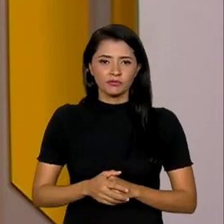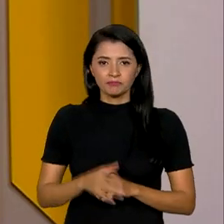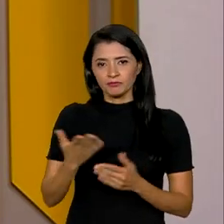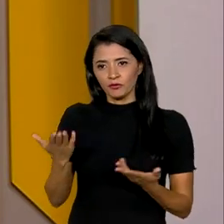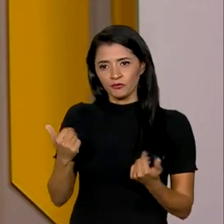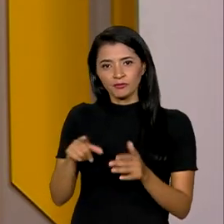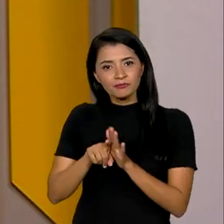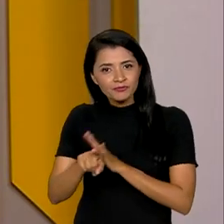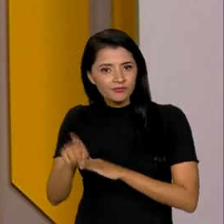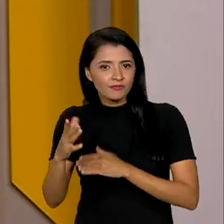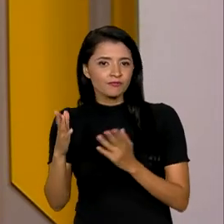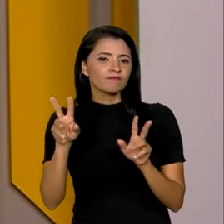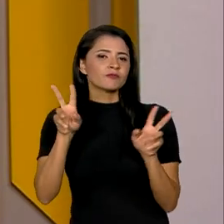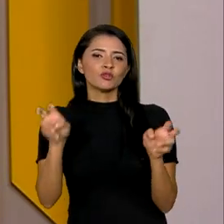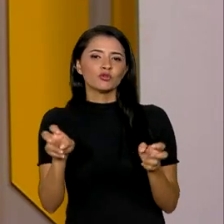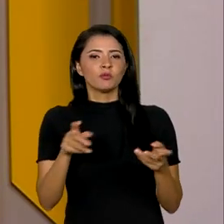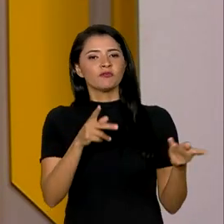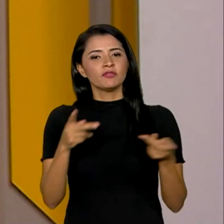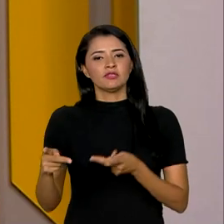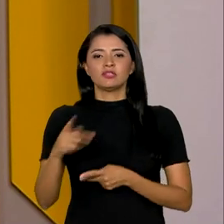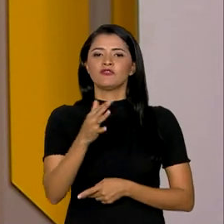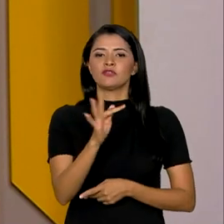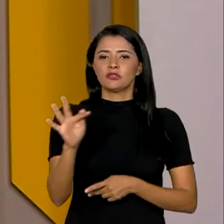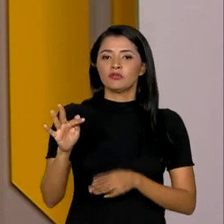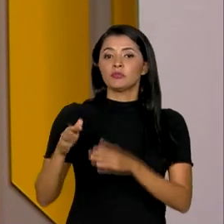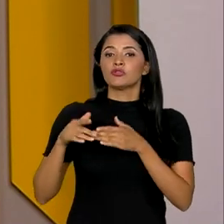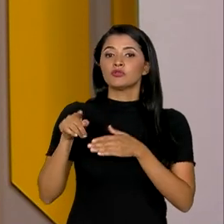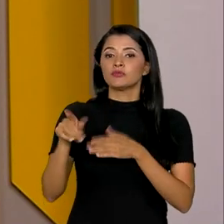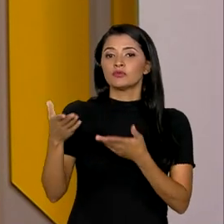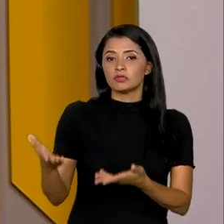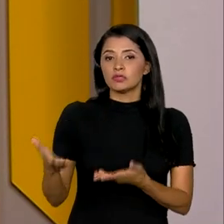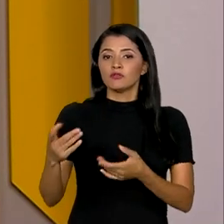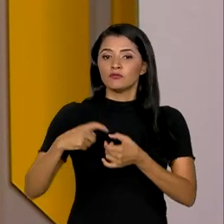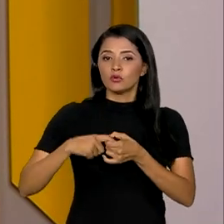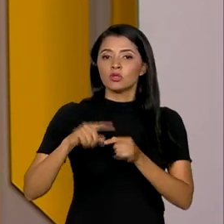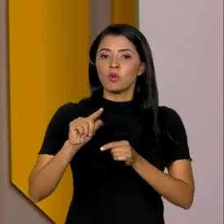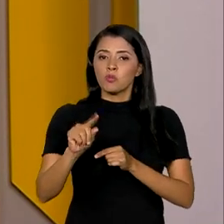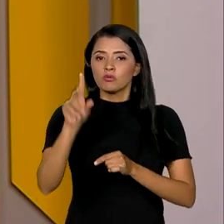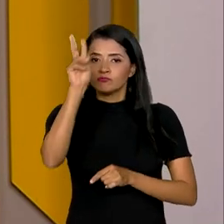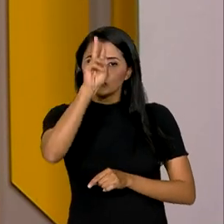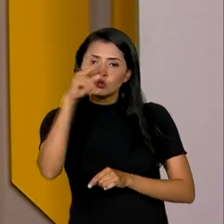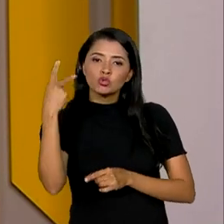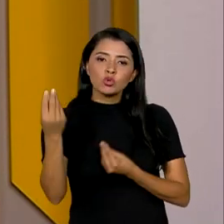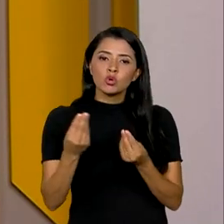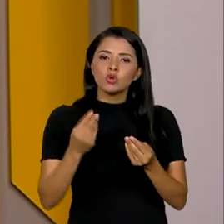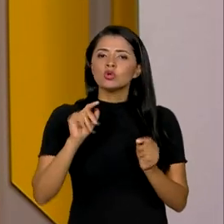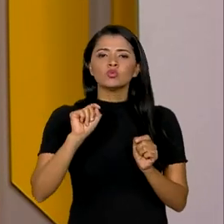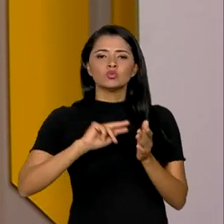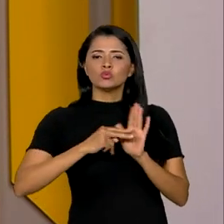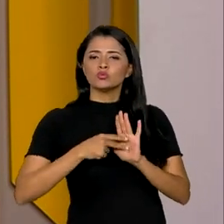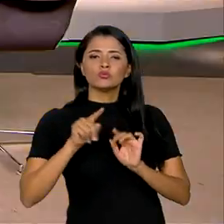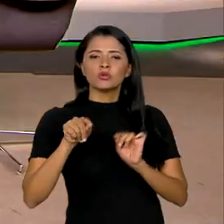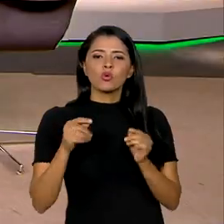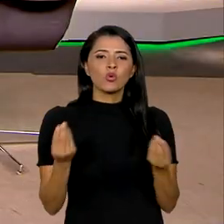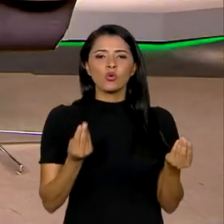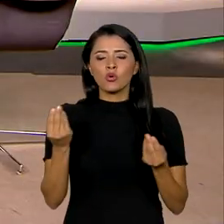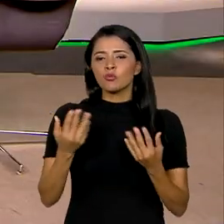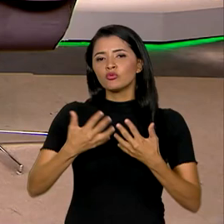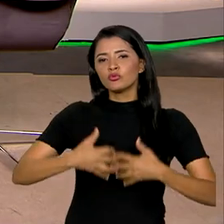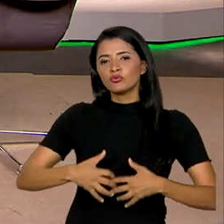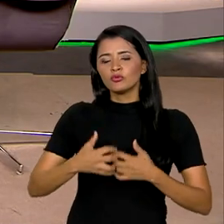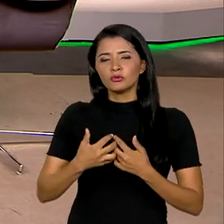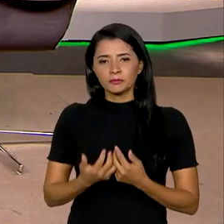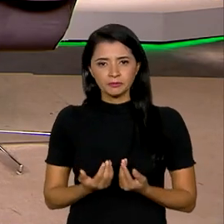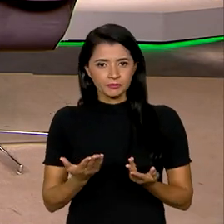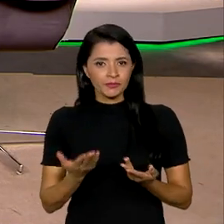lá, vamos conversar sobre a Caravana Federativa. Eu vou pedir para o senhor resgatar um pouco da história, o que é e como funciona isso aí. Primeiro, é uma